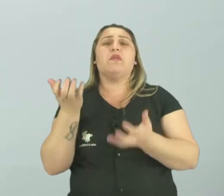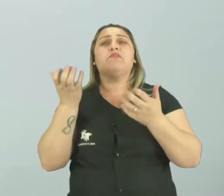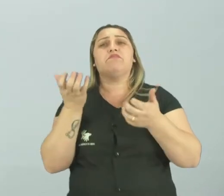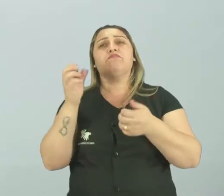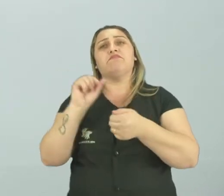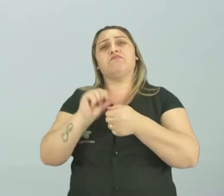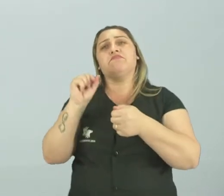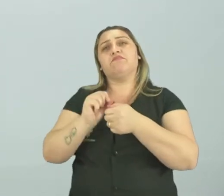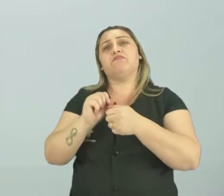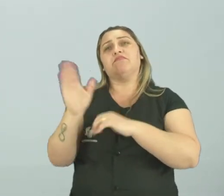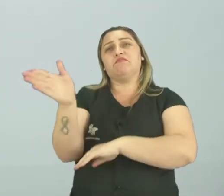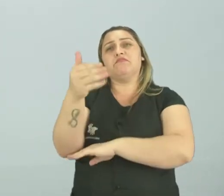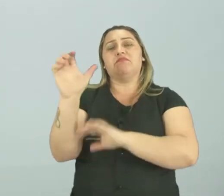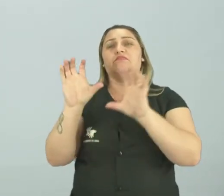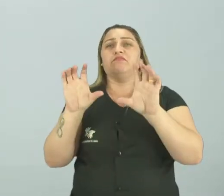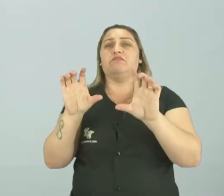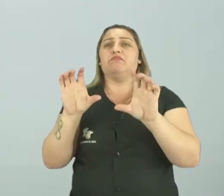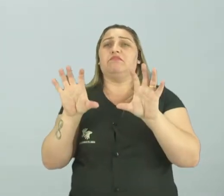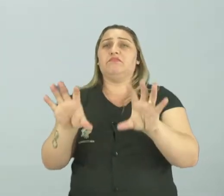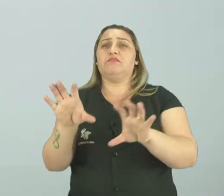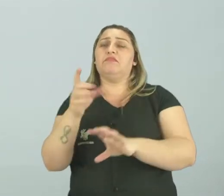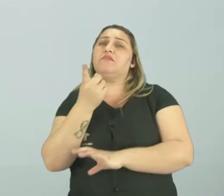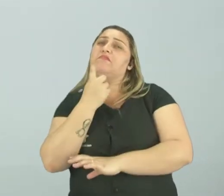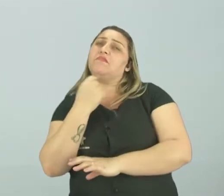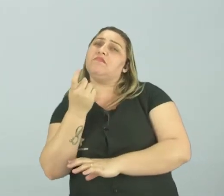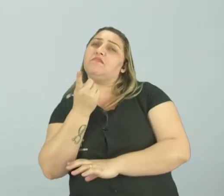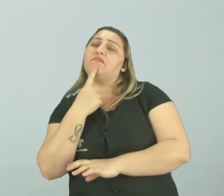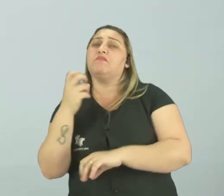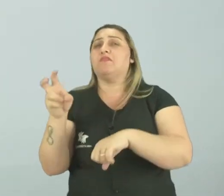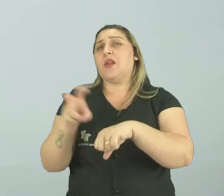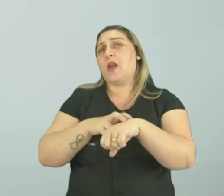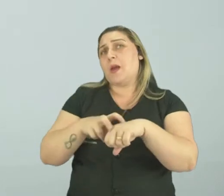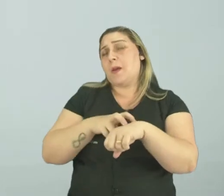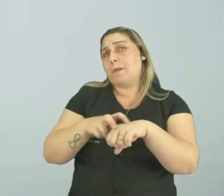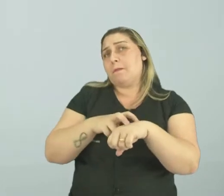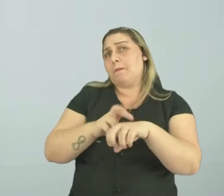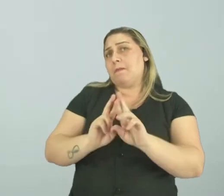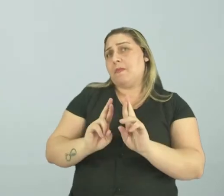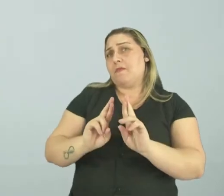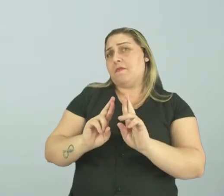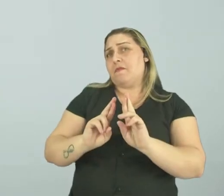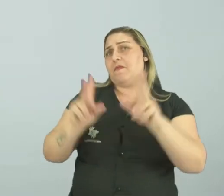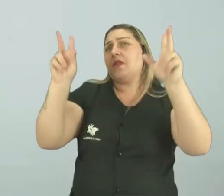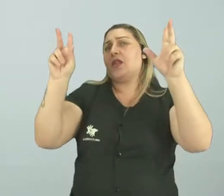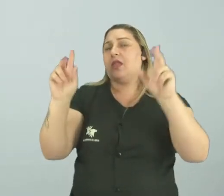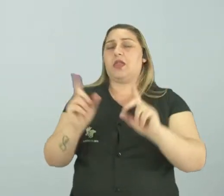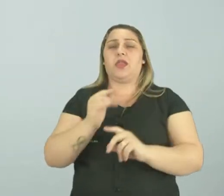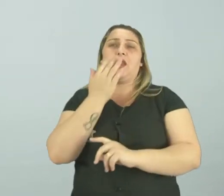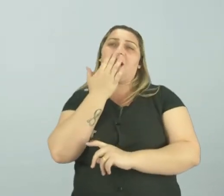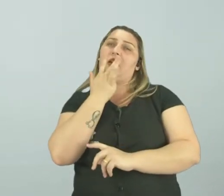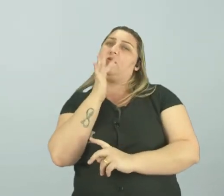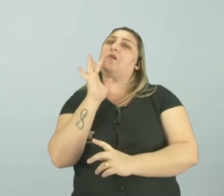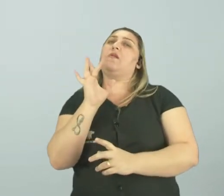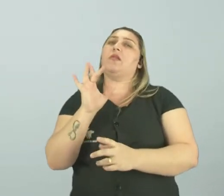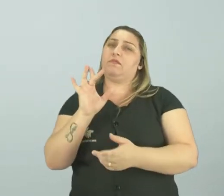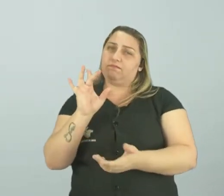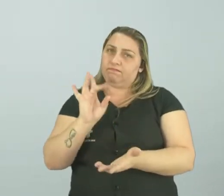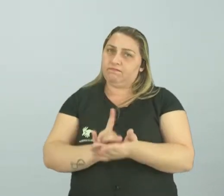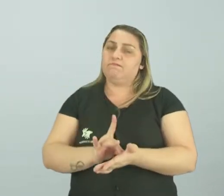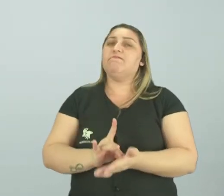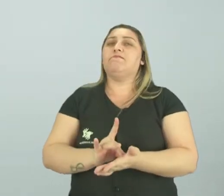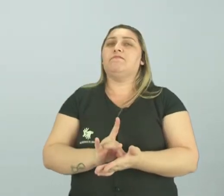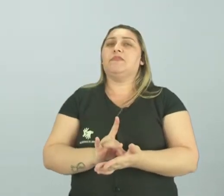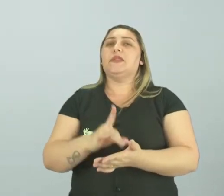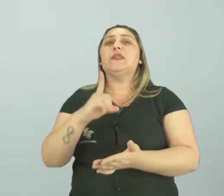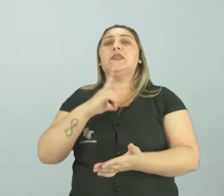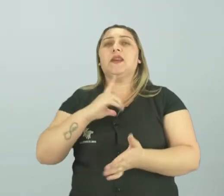Brasil assim. Vermelha, verde, mas um verde diferente. Não. As cores, tudo isso aí da bandeira tem,